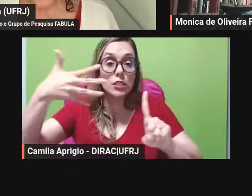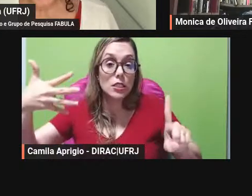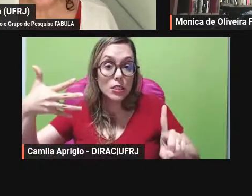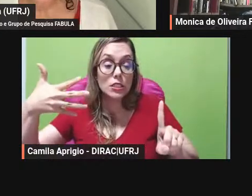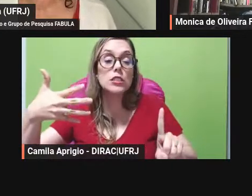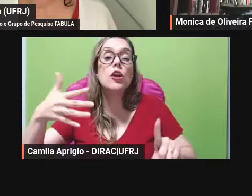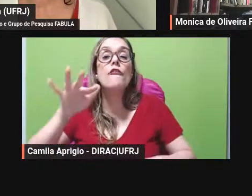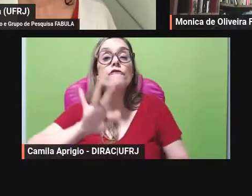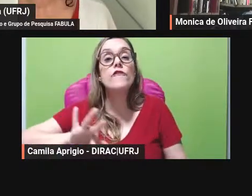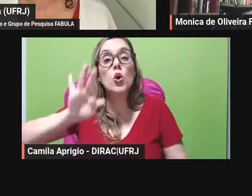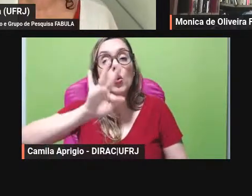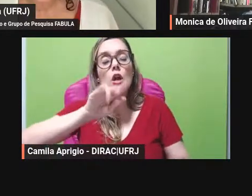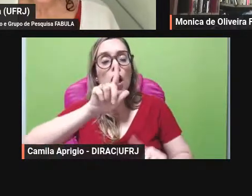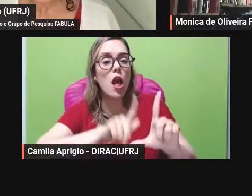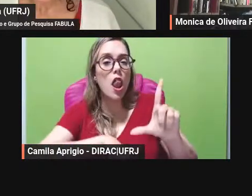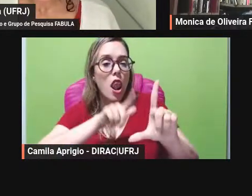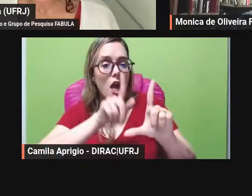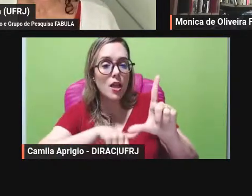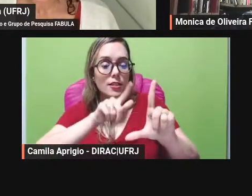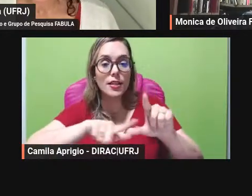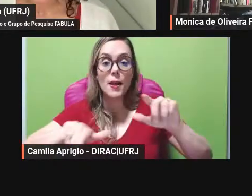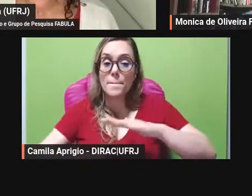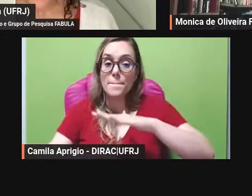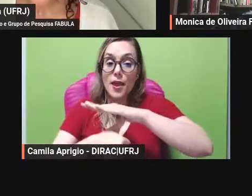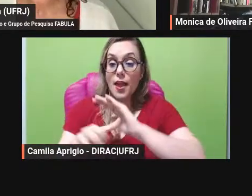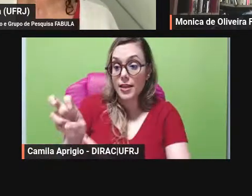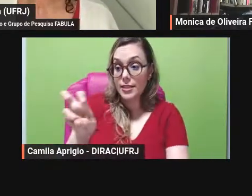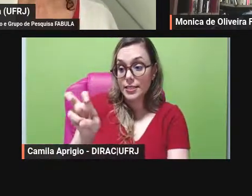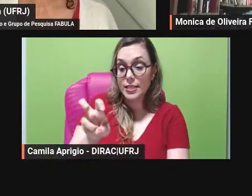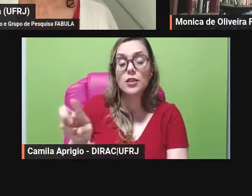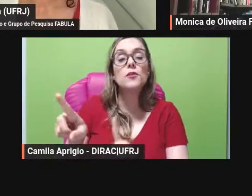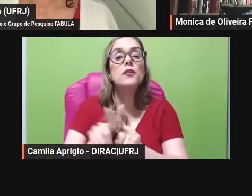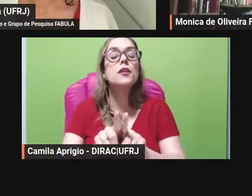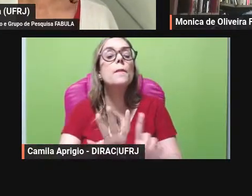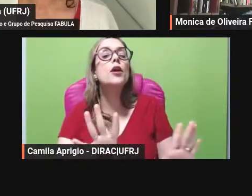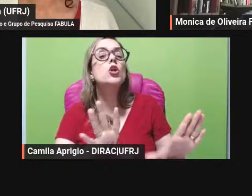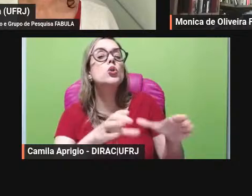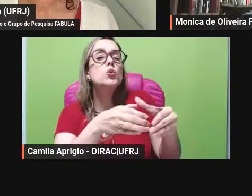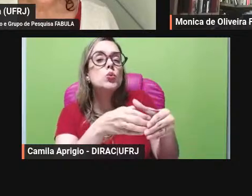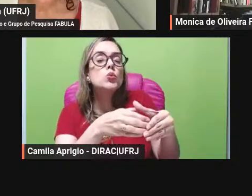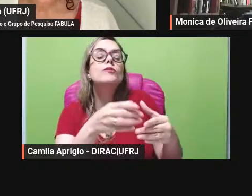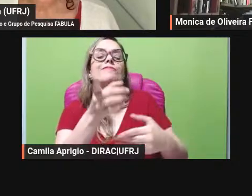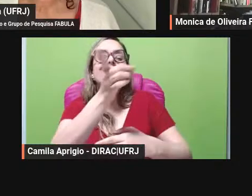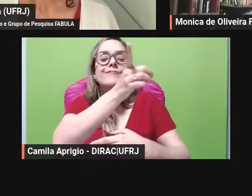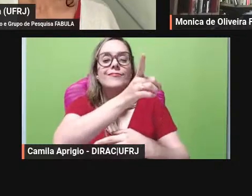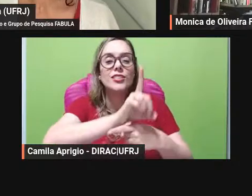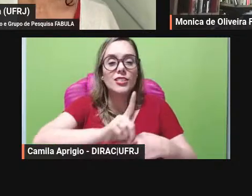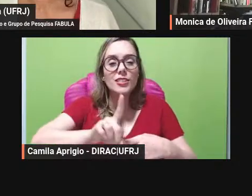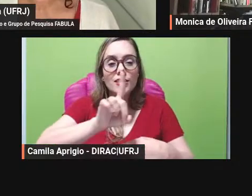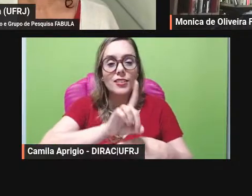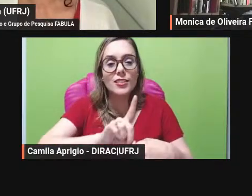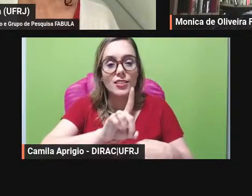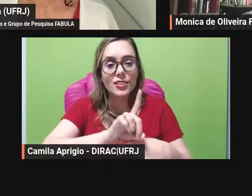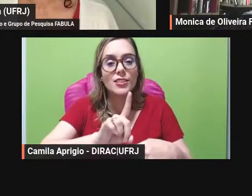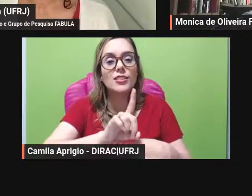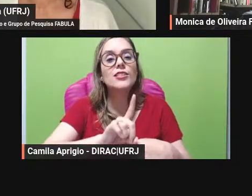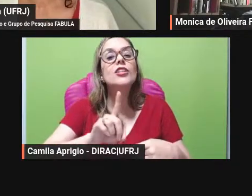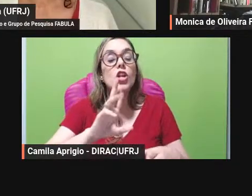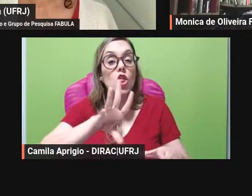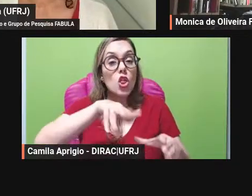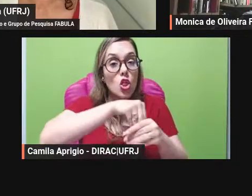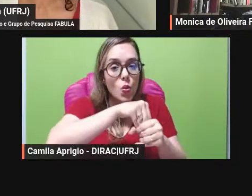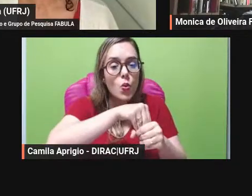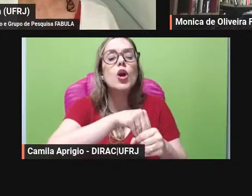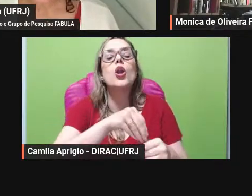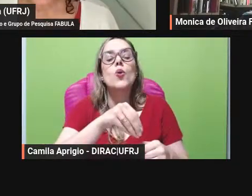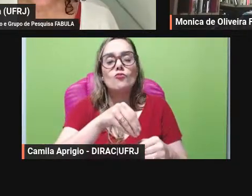PR5 para a Reitoria de Extensão e ao Núcleo de Inclusão e Acessibilidade da Faculdade de Letras e em especial a Diretoria de